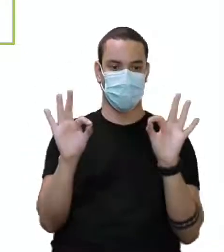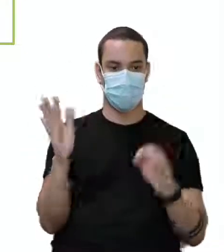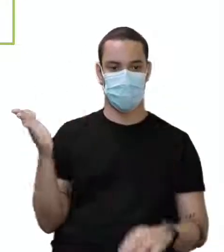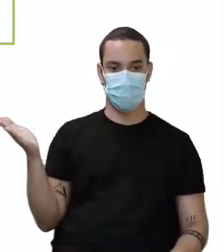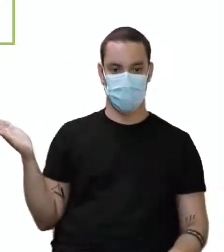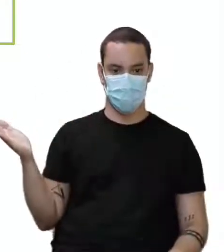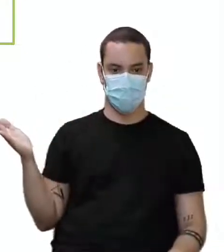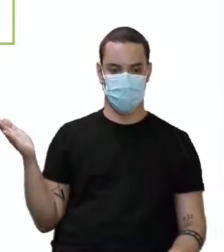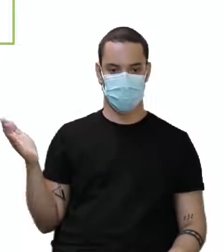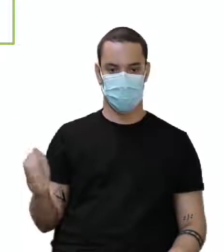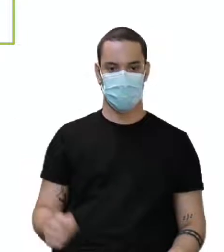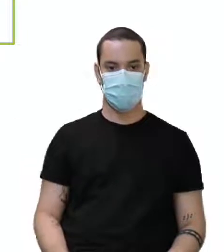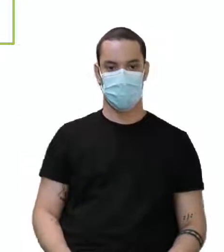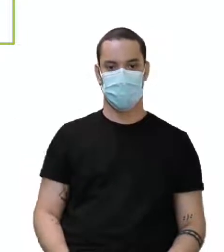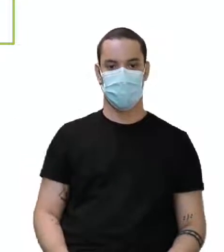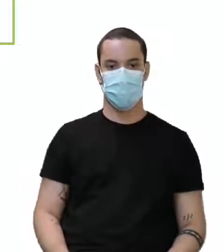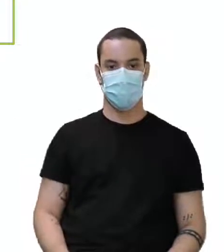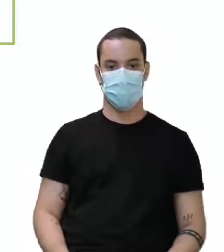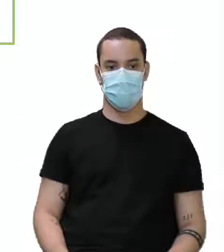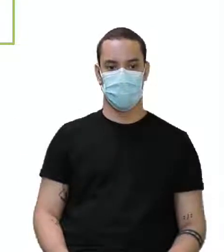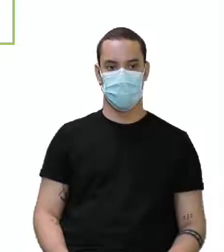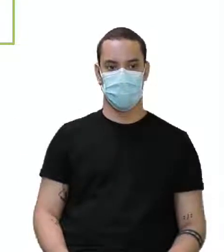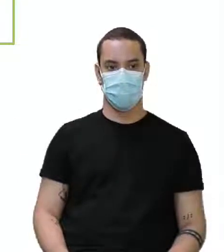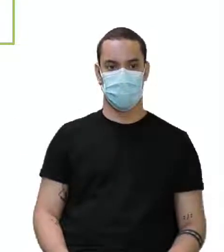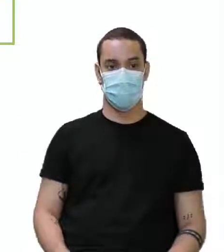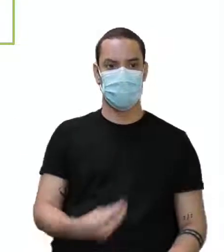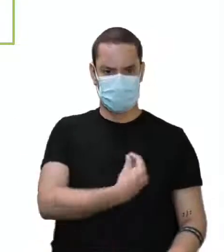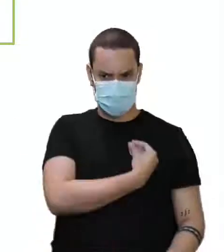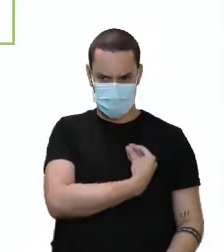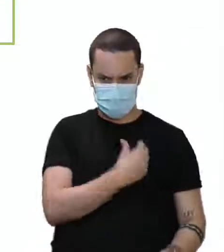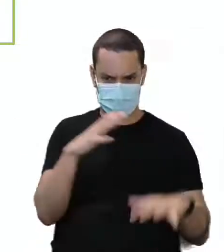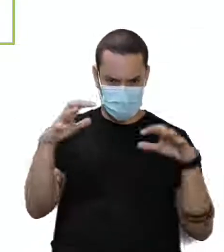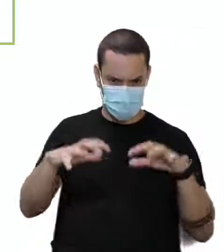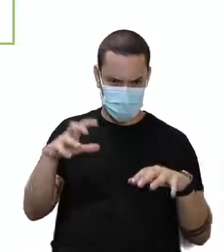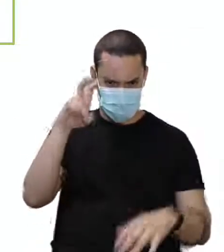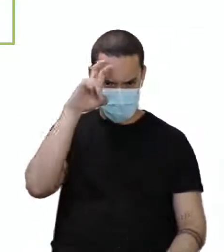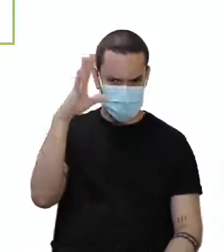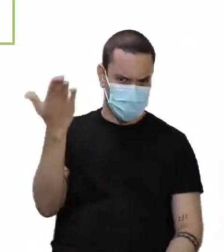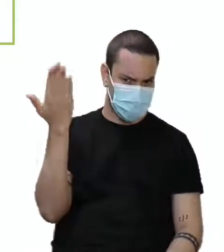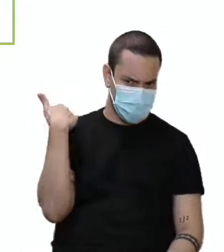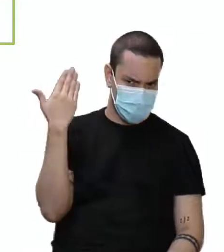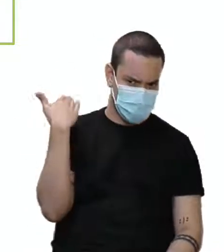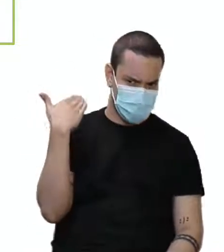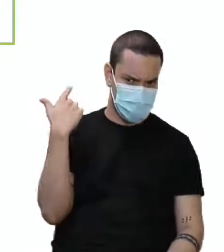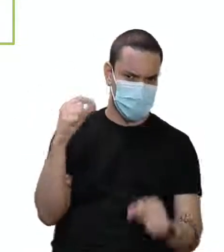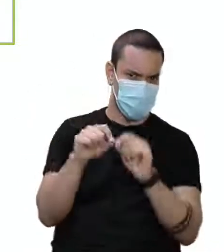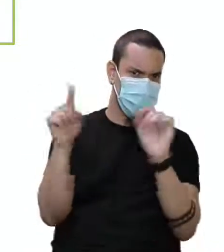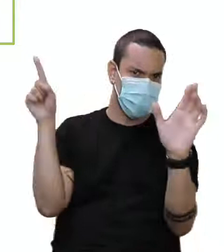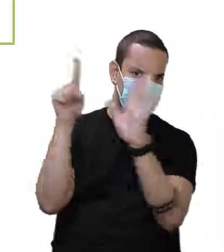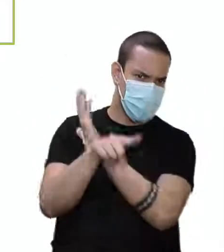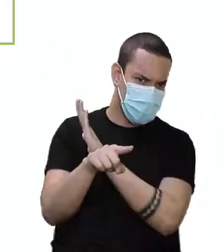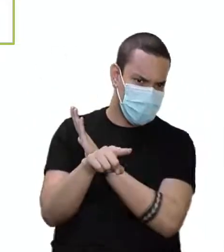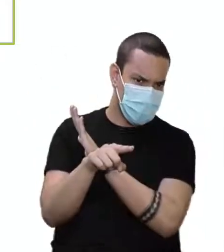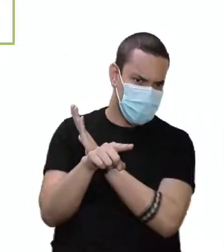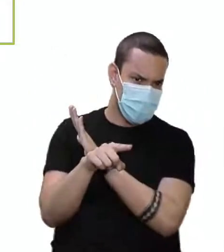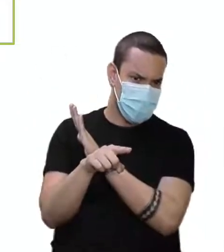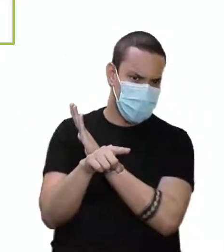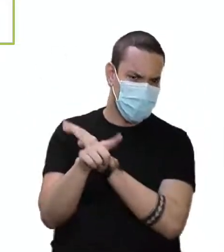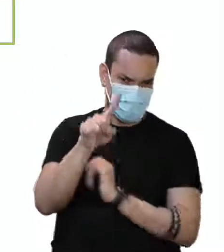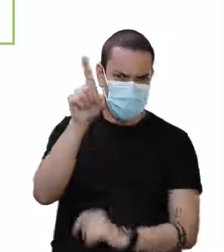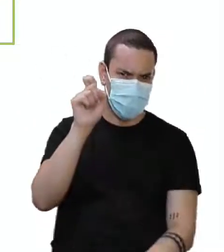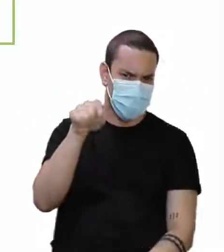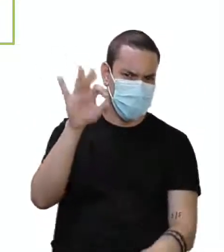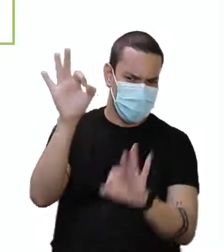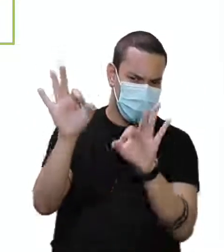was it raining last Thursday? Estava chovendo quinta passada? Eu faço, né, obviamente a minha entonação. Was it